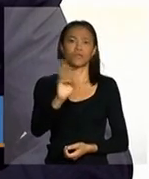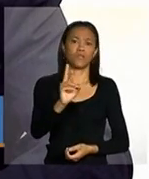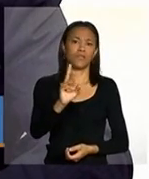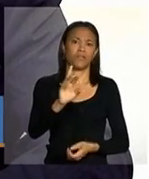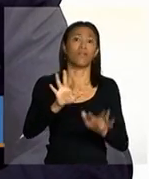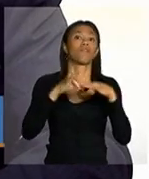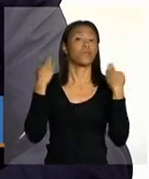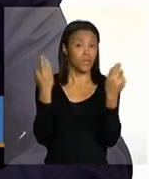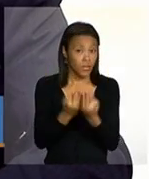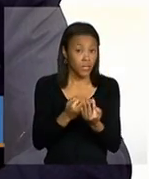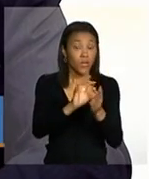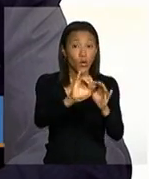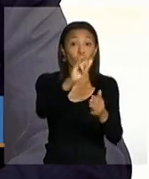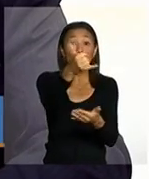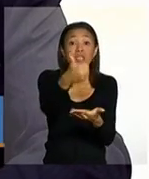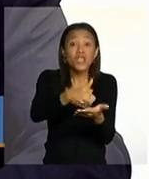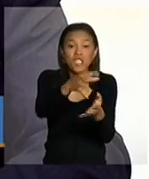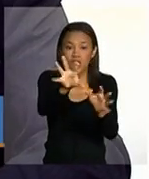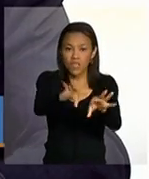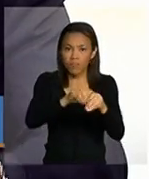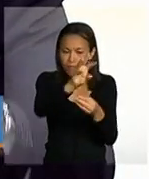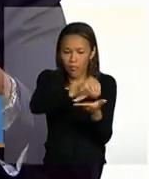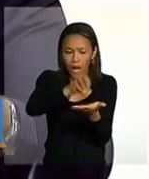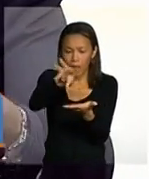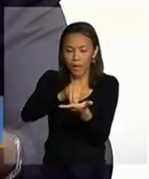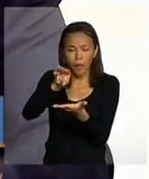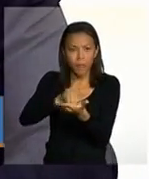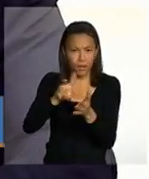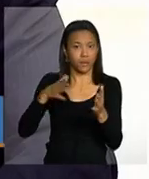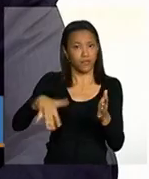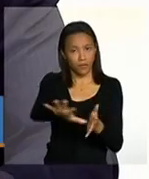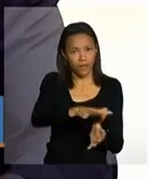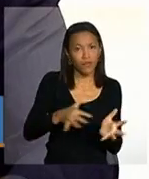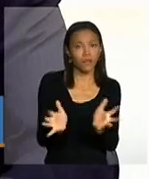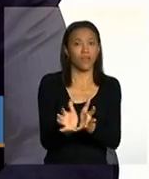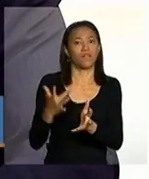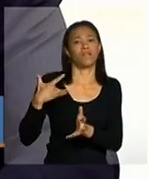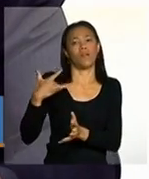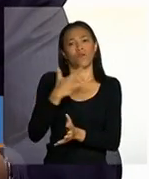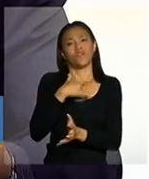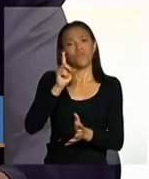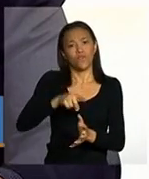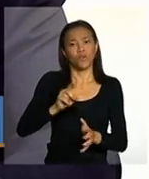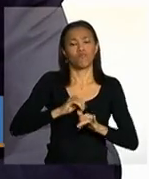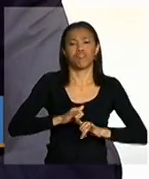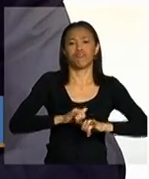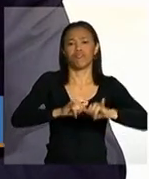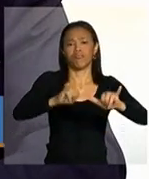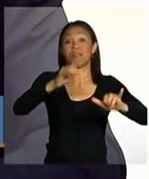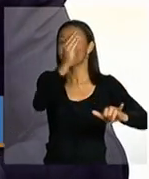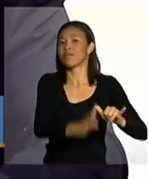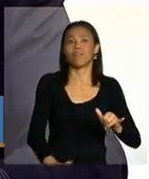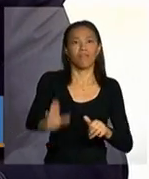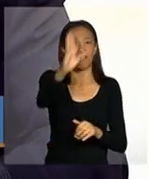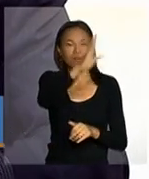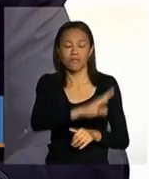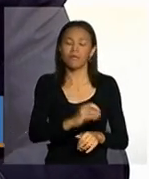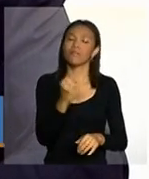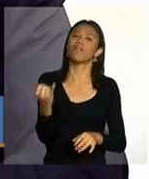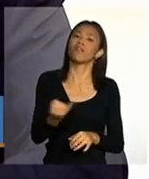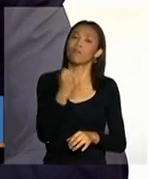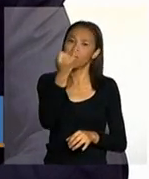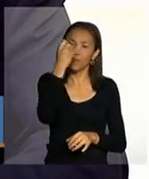de saúde né quer dizer é uma foi uma mobilização nacional realmente importante